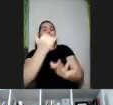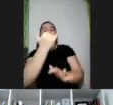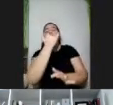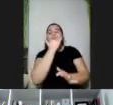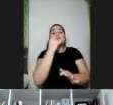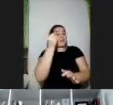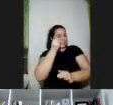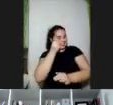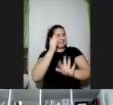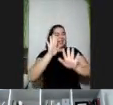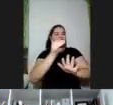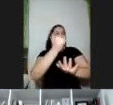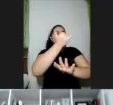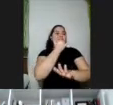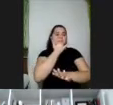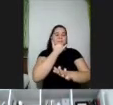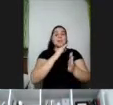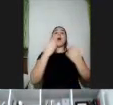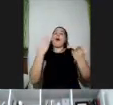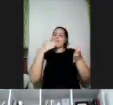gente vai... Olha a barreira aí.